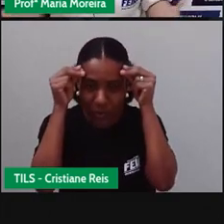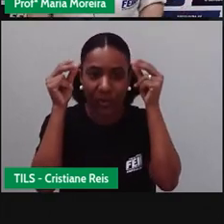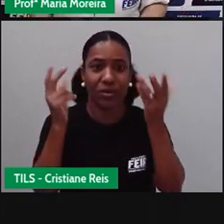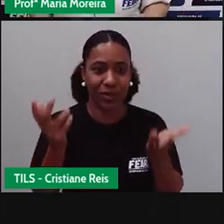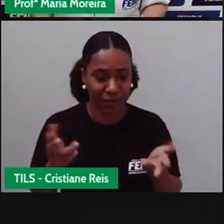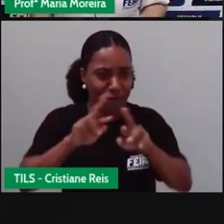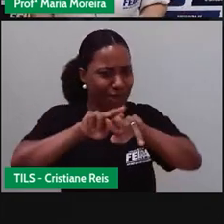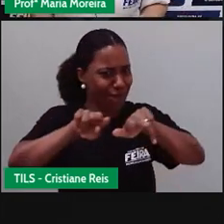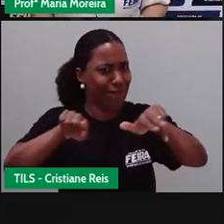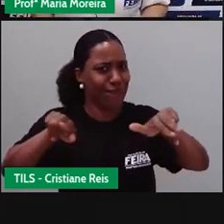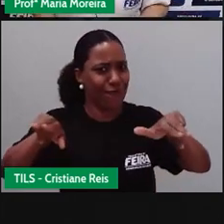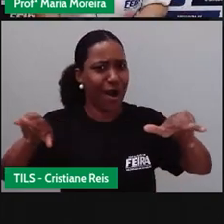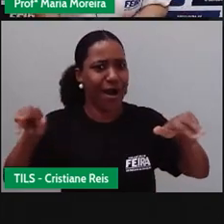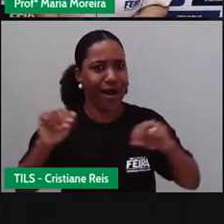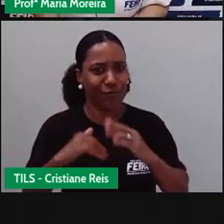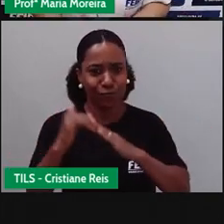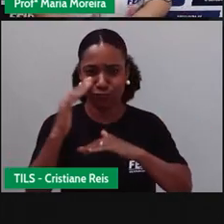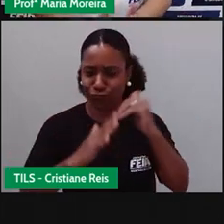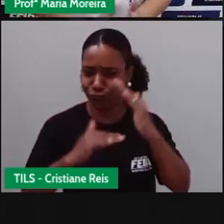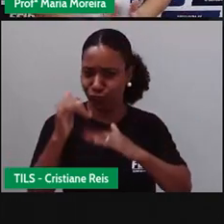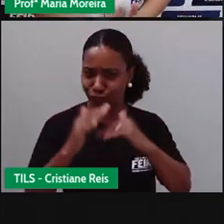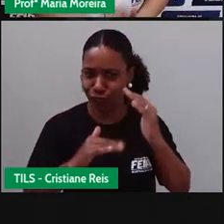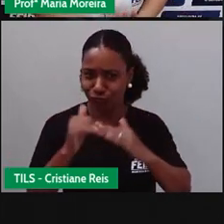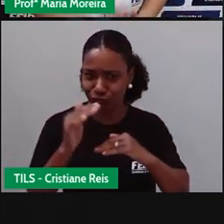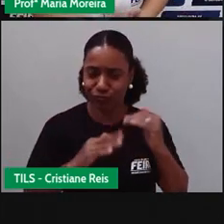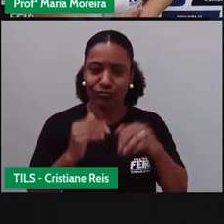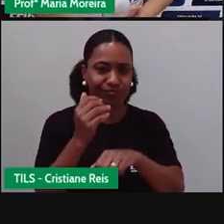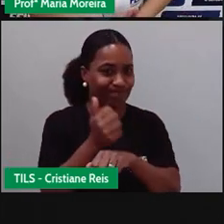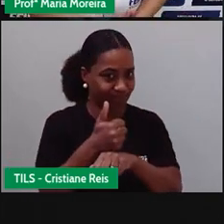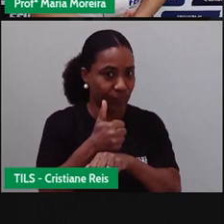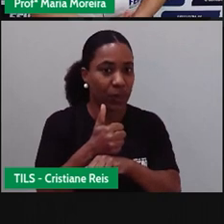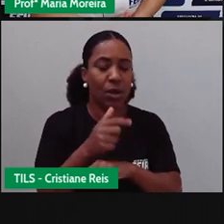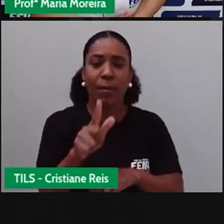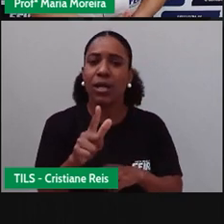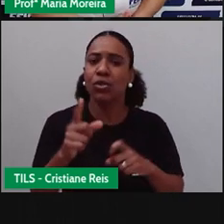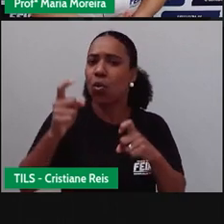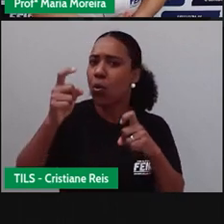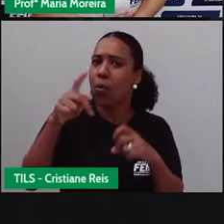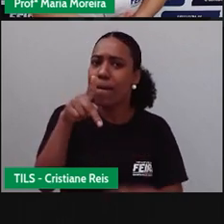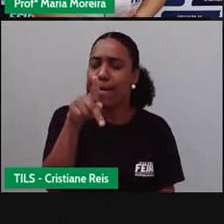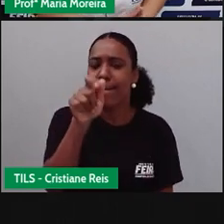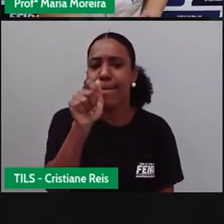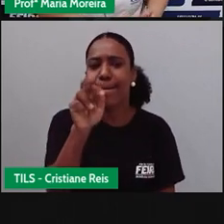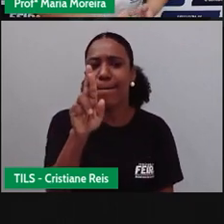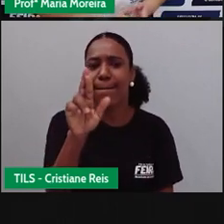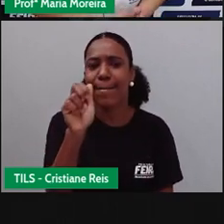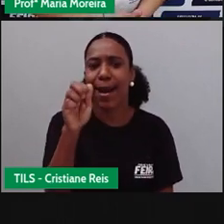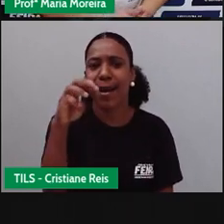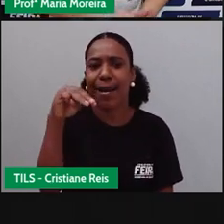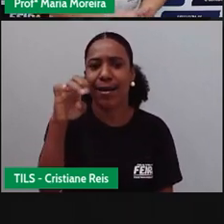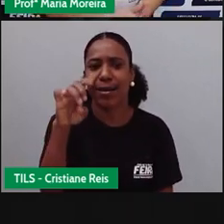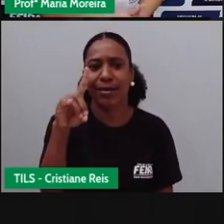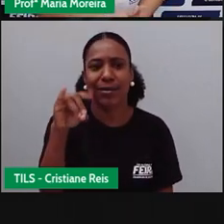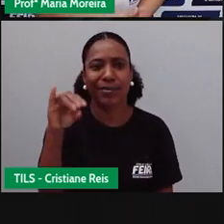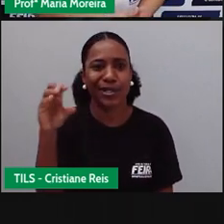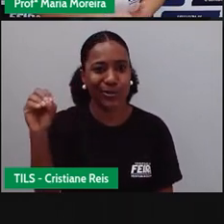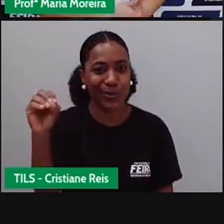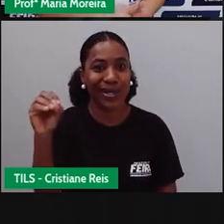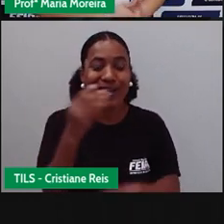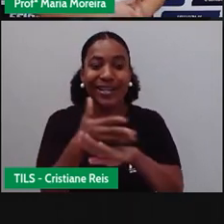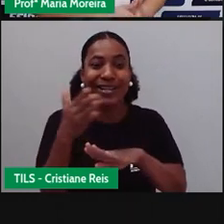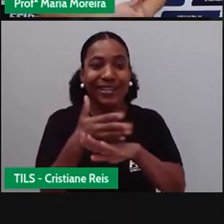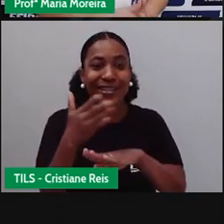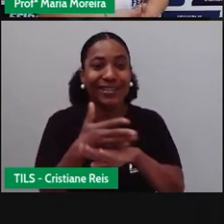Existem aí várias profissões. O paramédico é um médico, né? Que ele é treinado